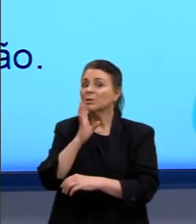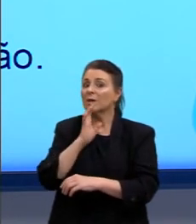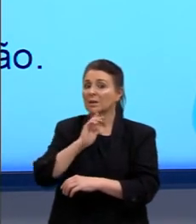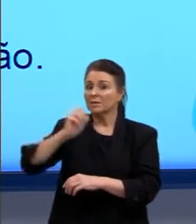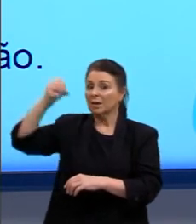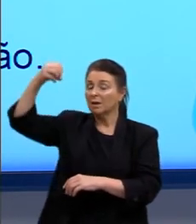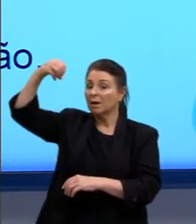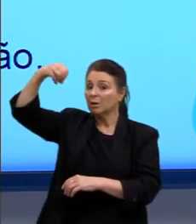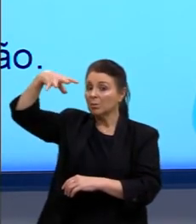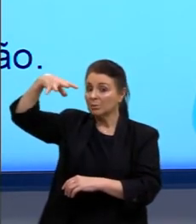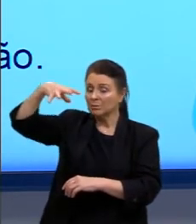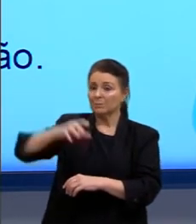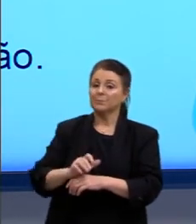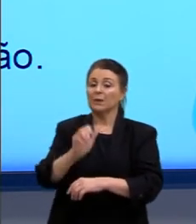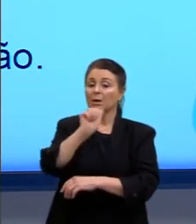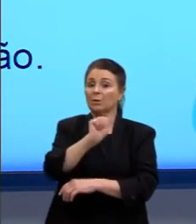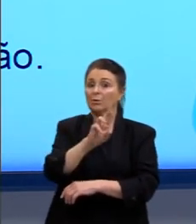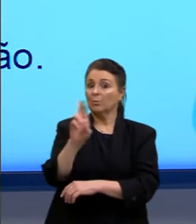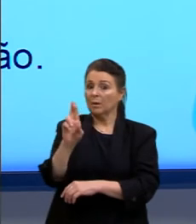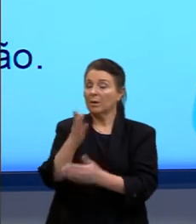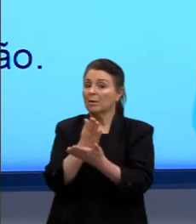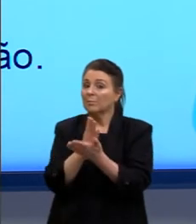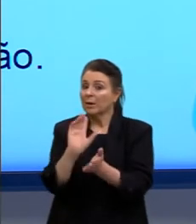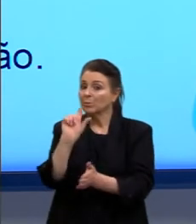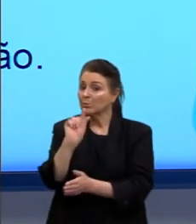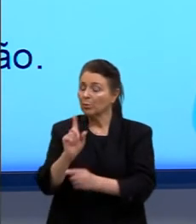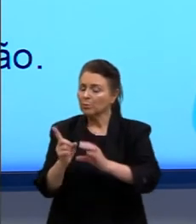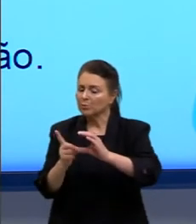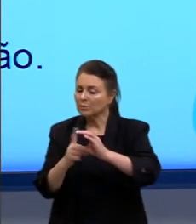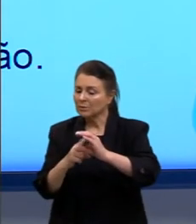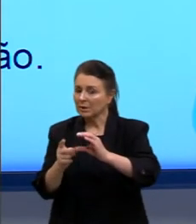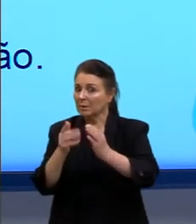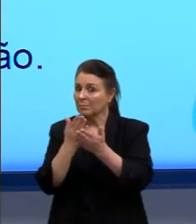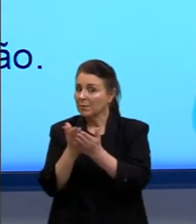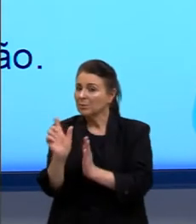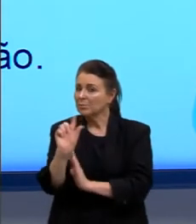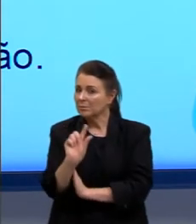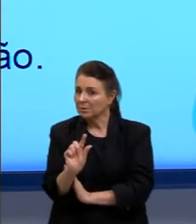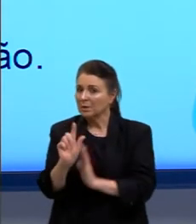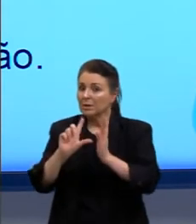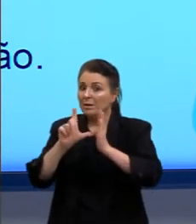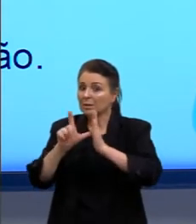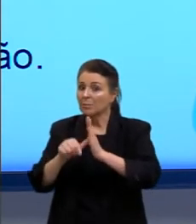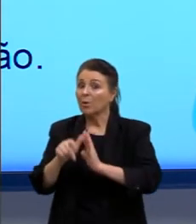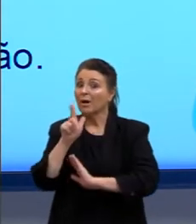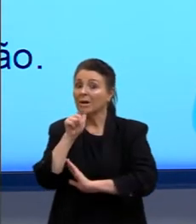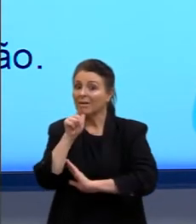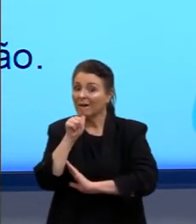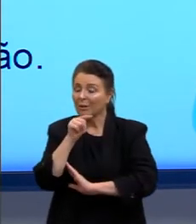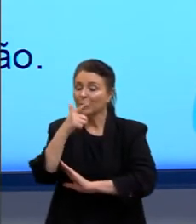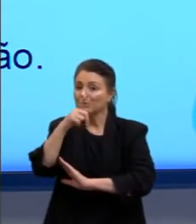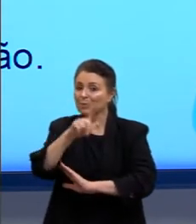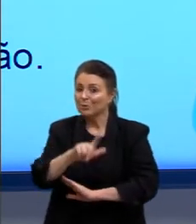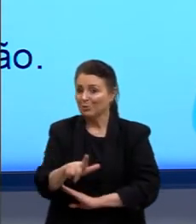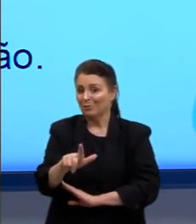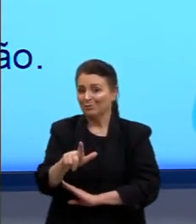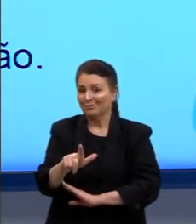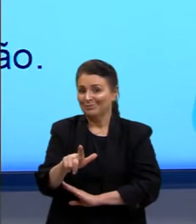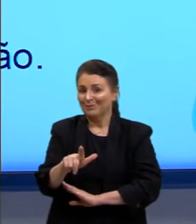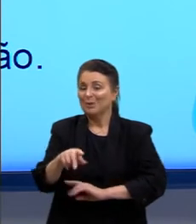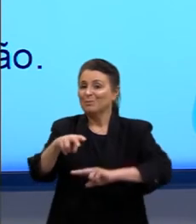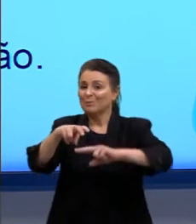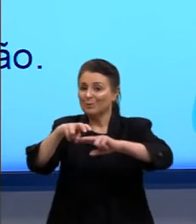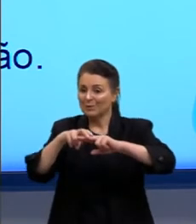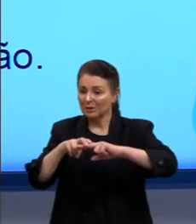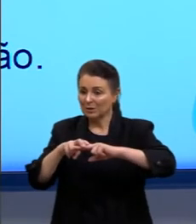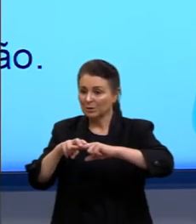entrou no ar, na atmosfera, já perdeu um pouquinho de velocidade, bem pouquinho. E quando entra na água, ela perde velocidade de novo. E daí